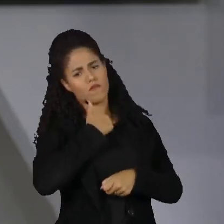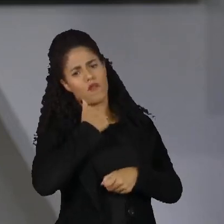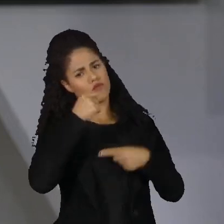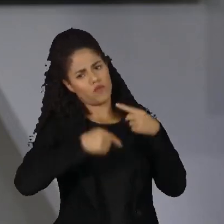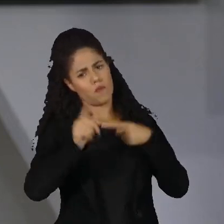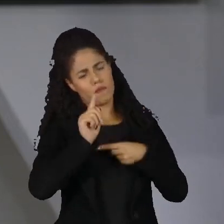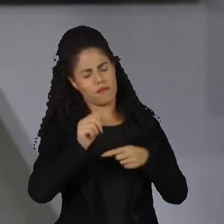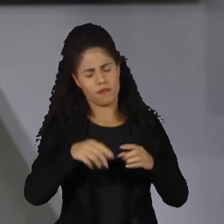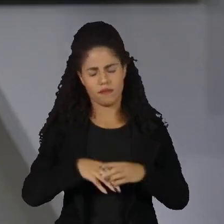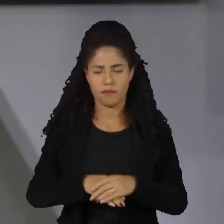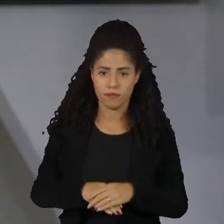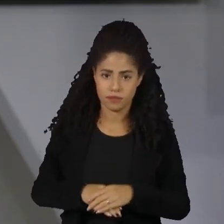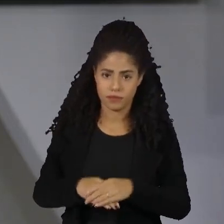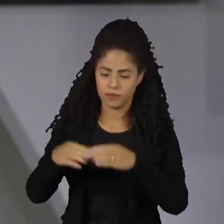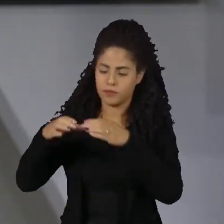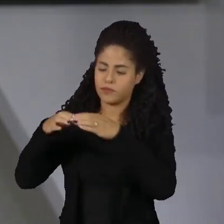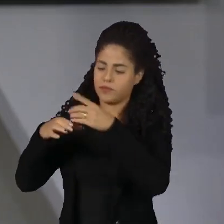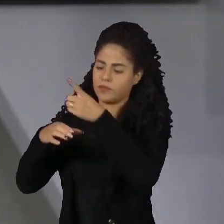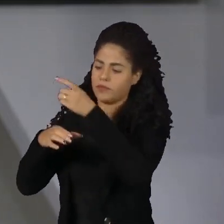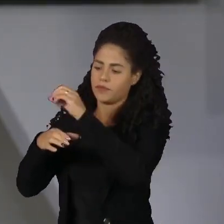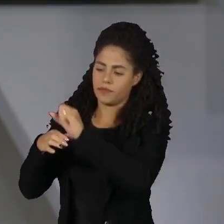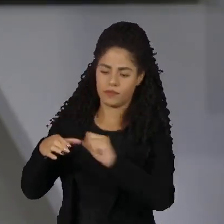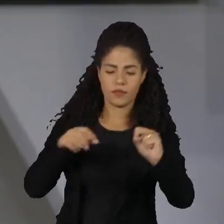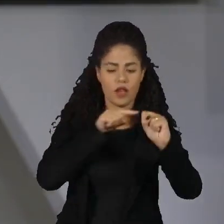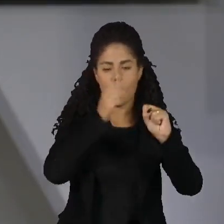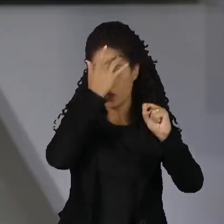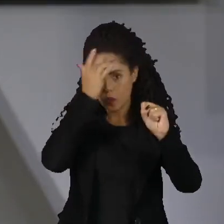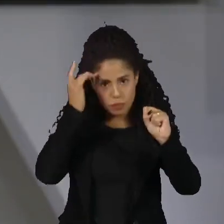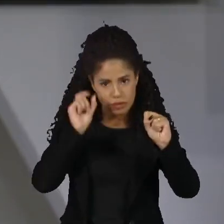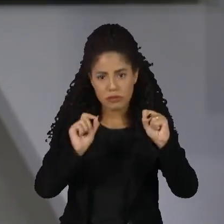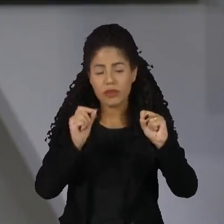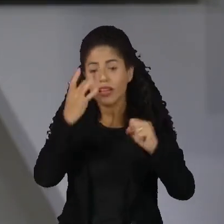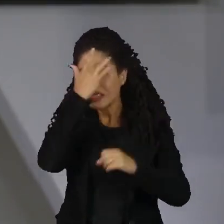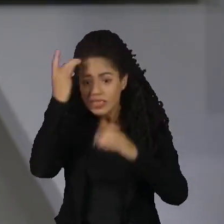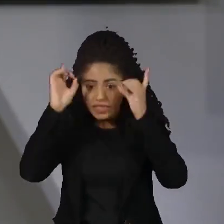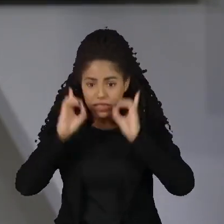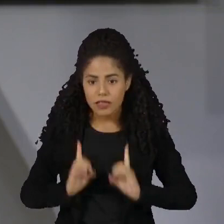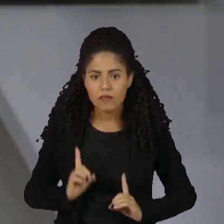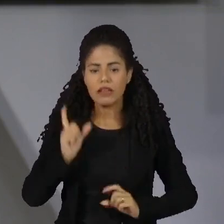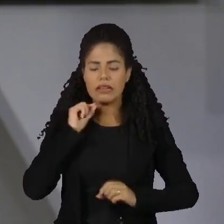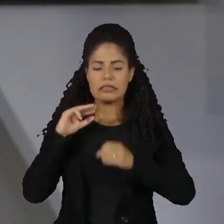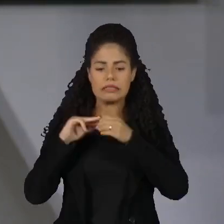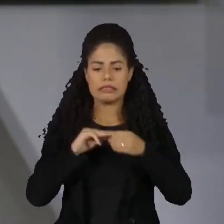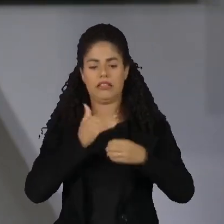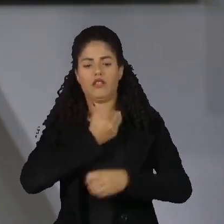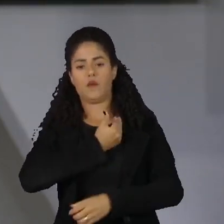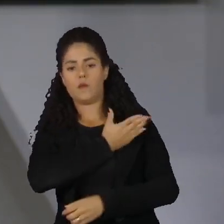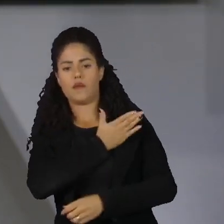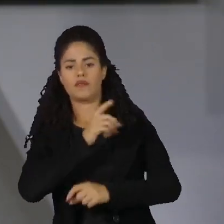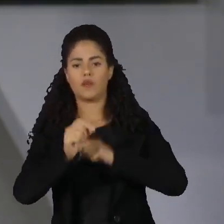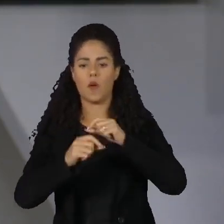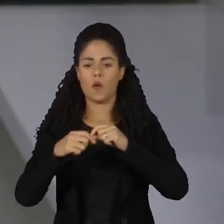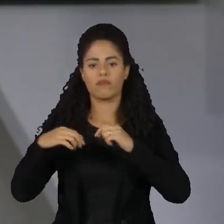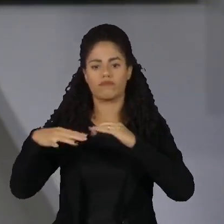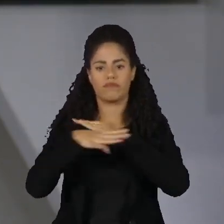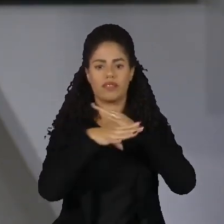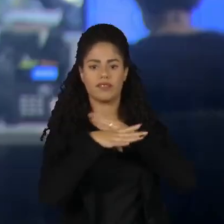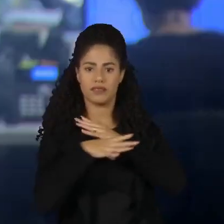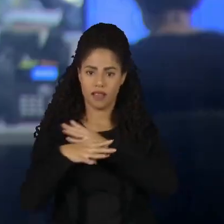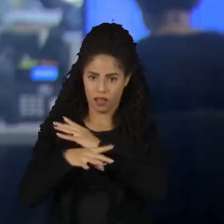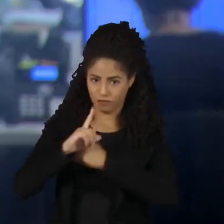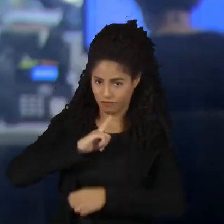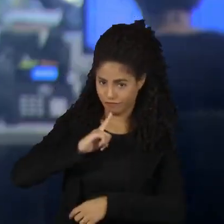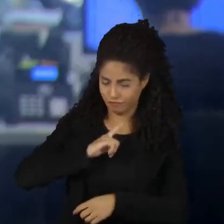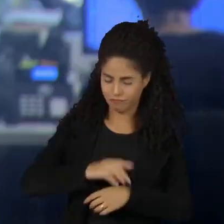Oito em dez pessoas com deficiência já enfrentaram algum preconceito ao se deslocar pela cidade.